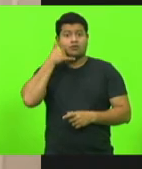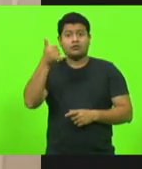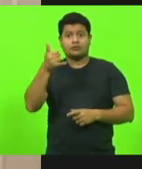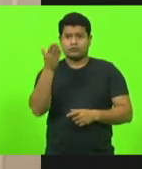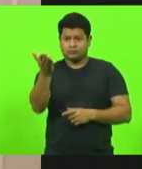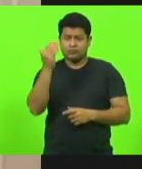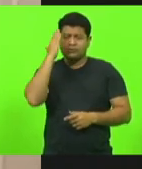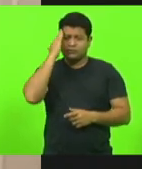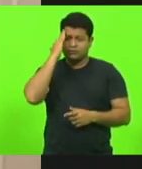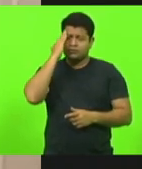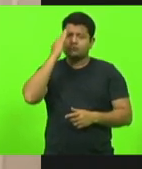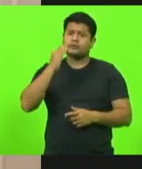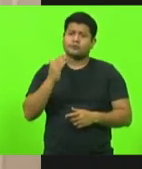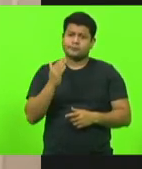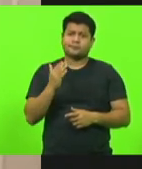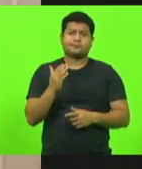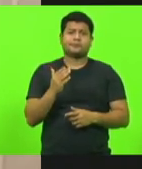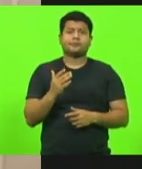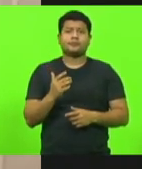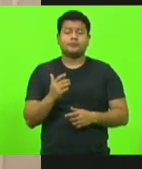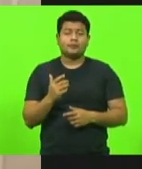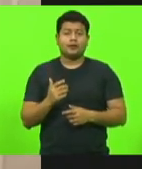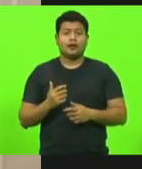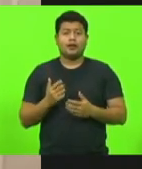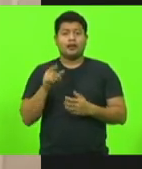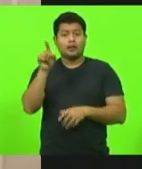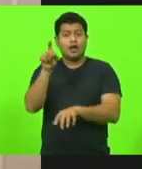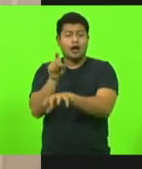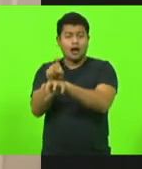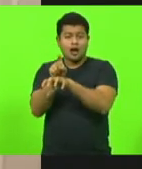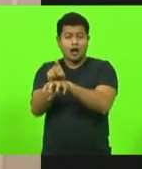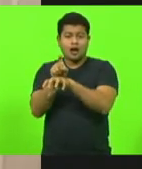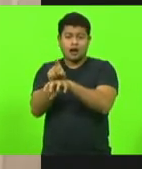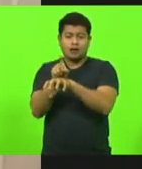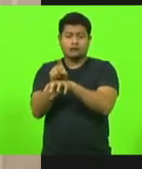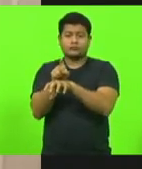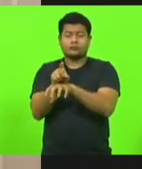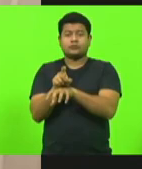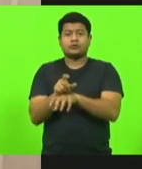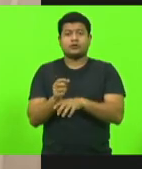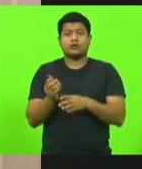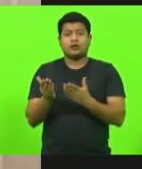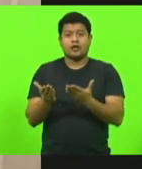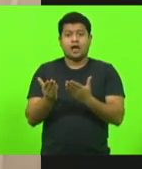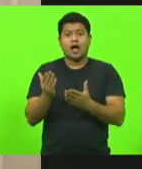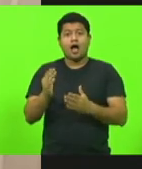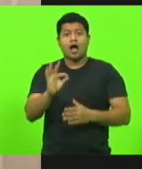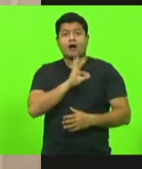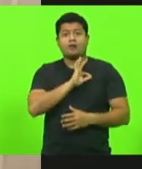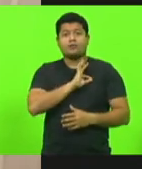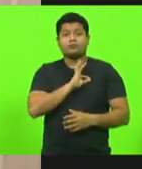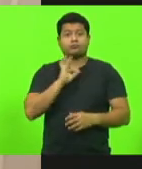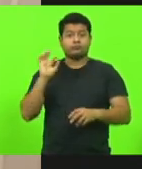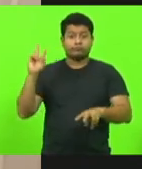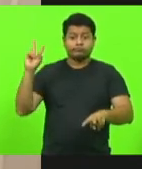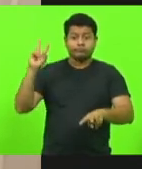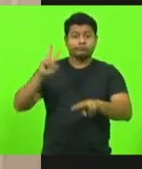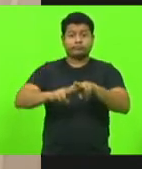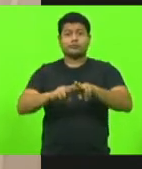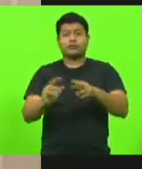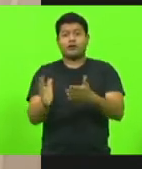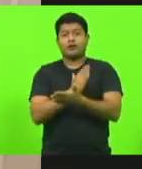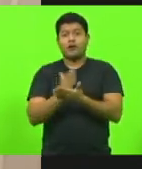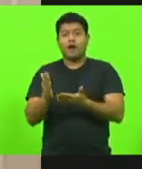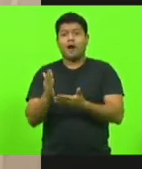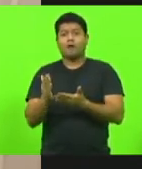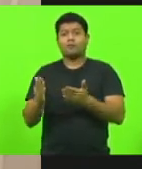o sabe disso. Em Araranguá, a polícia prendeu alguns gaúchos que